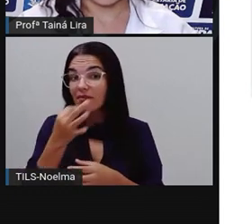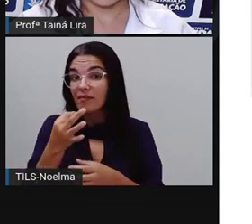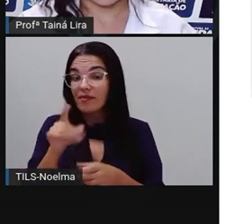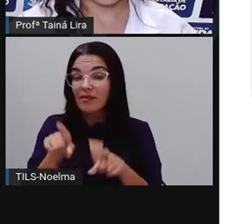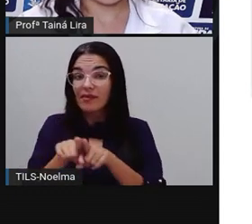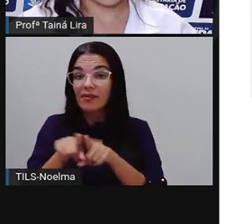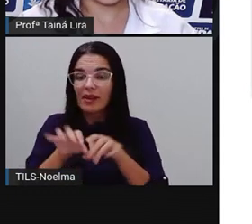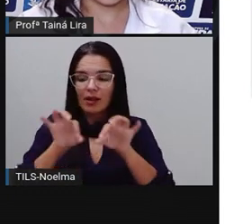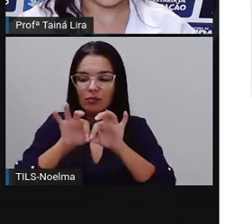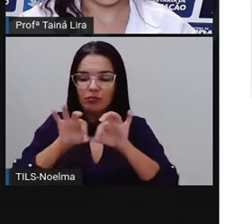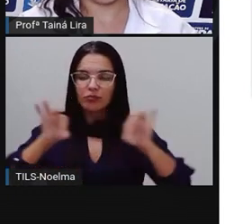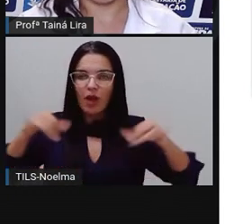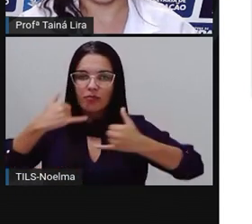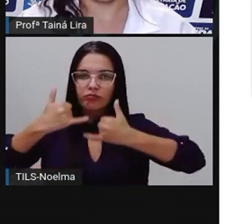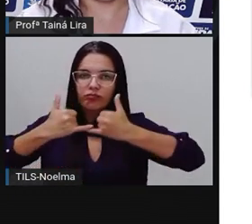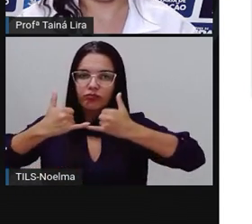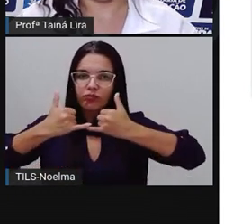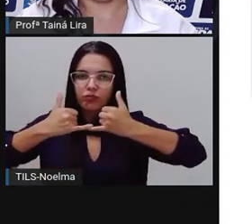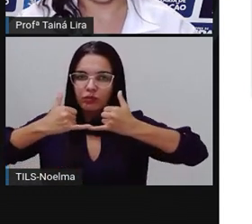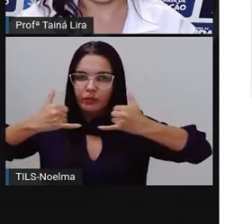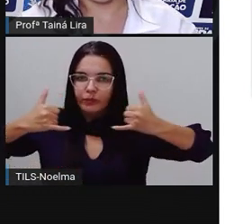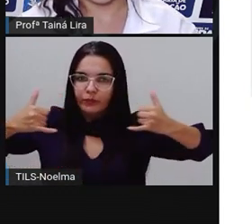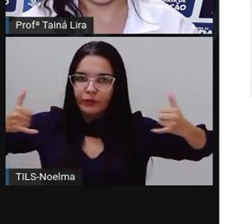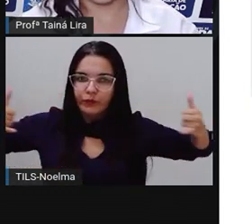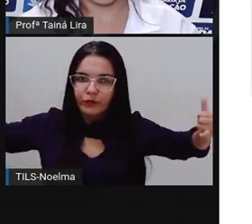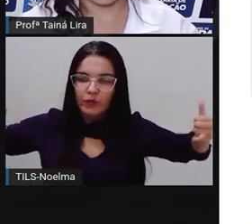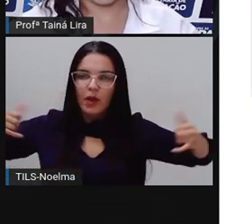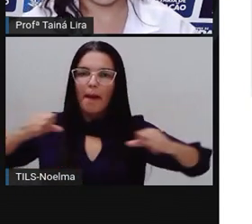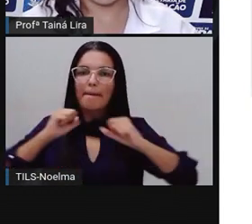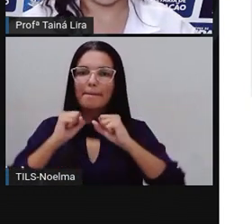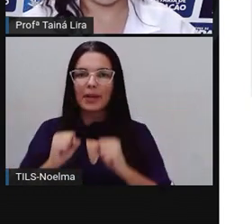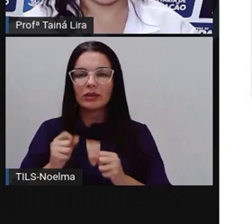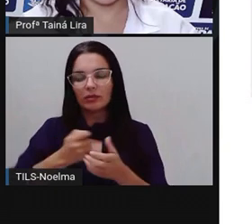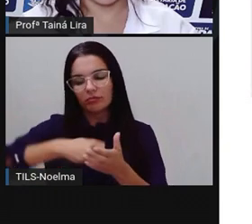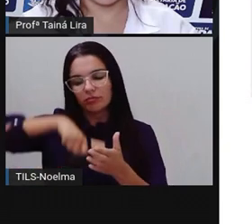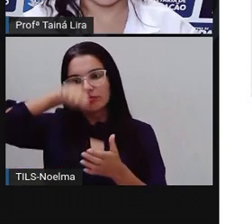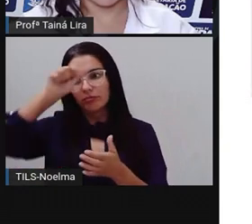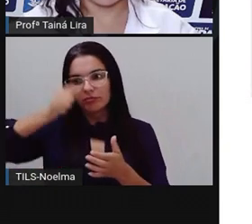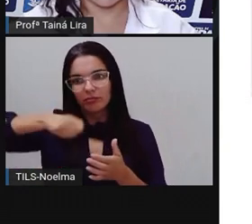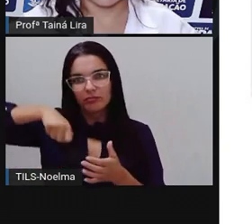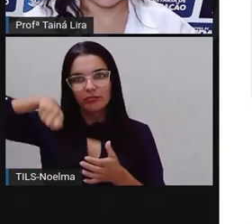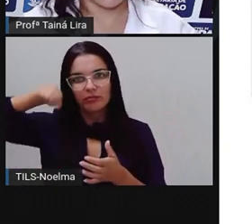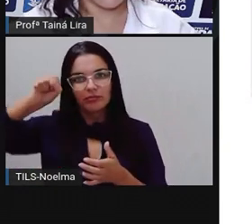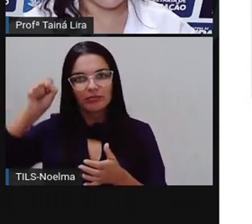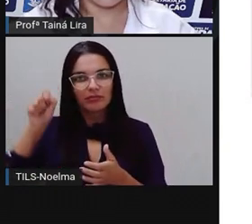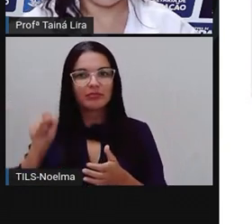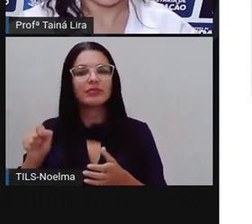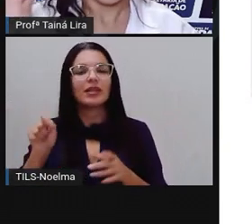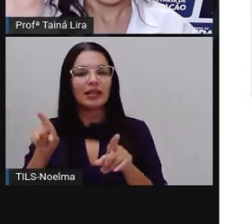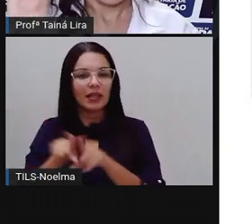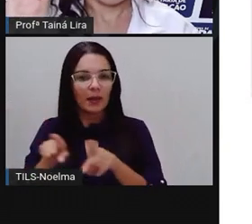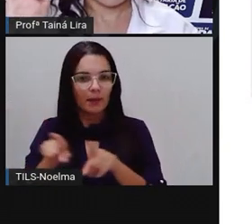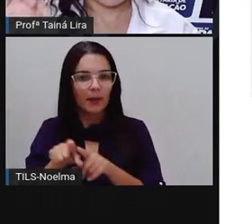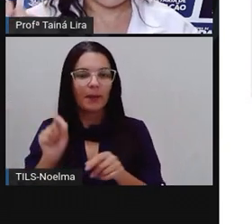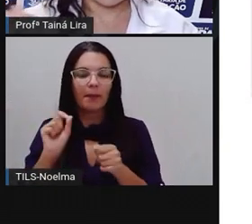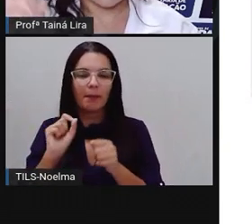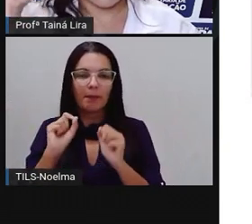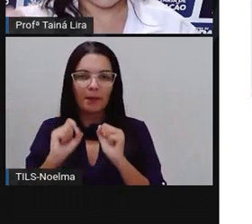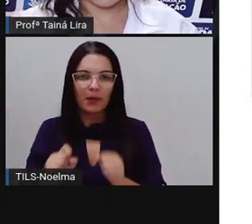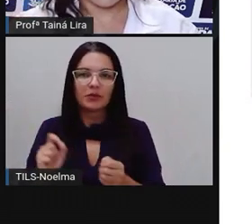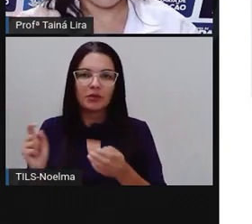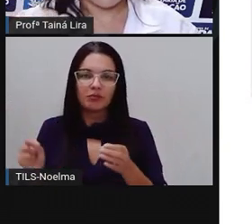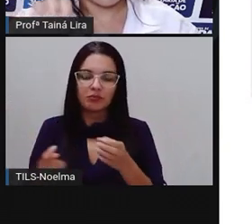é a atividade com alinhavo, onde você pode pegar ali a letrinha cursiva, como nós temos aqui uma letra cursiva, fazer